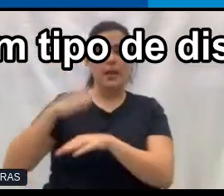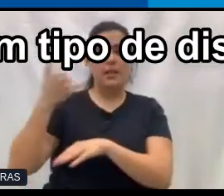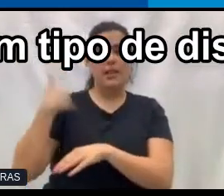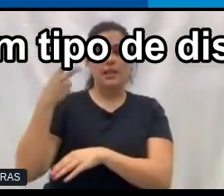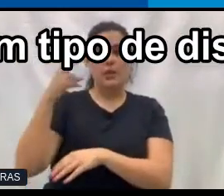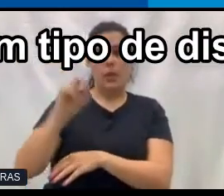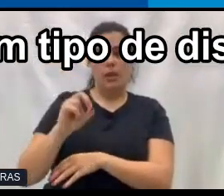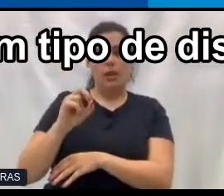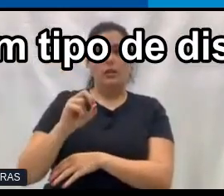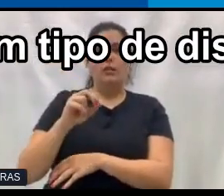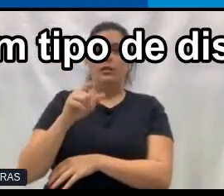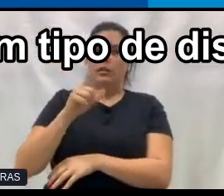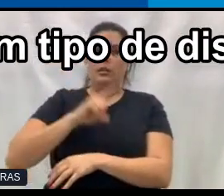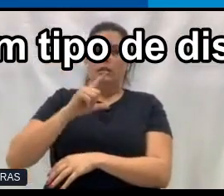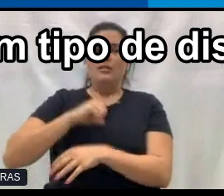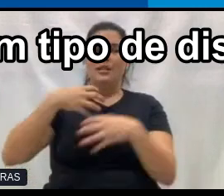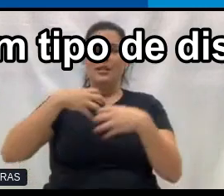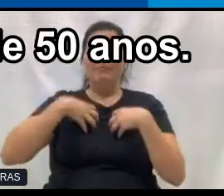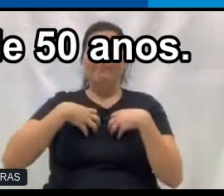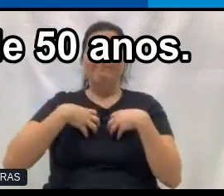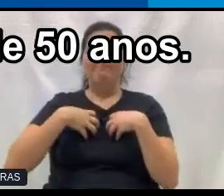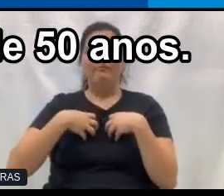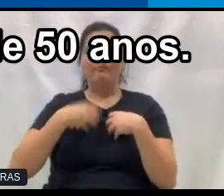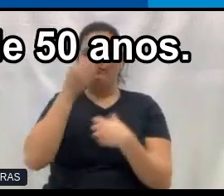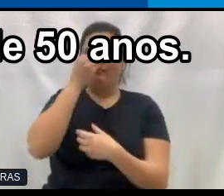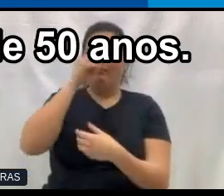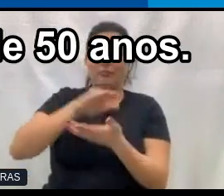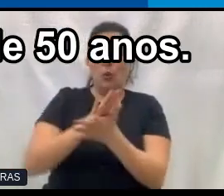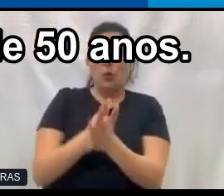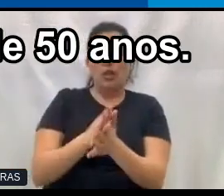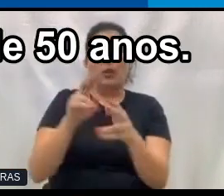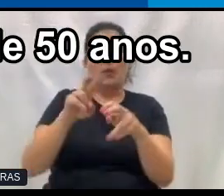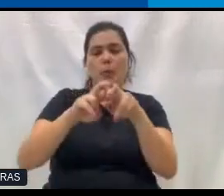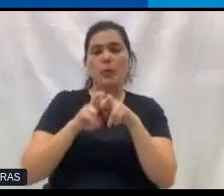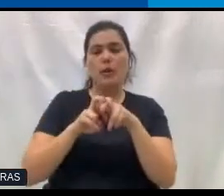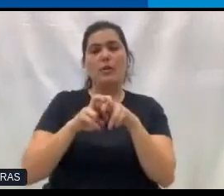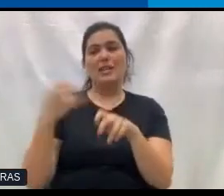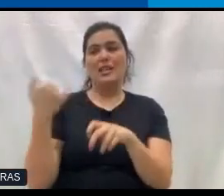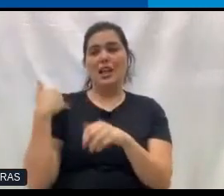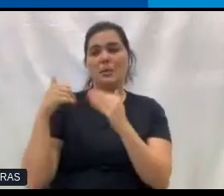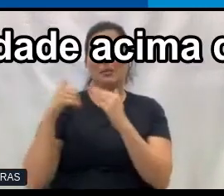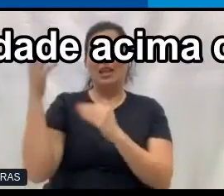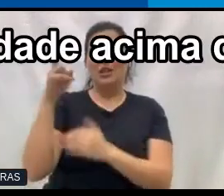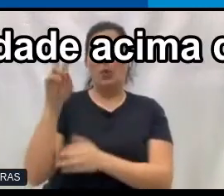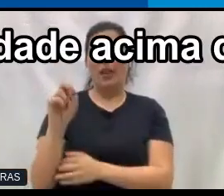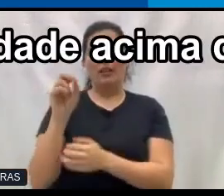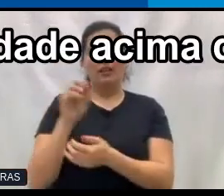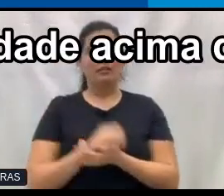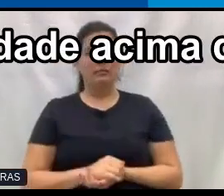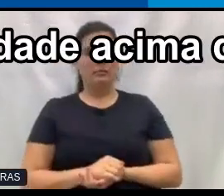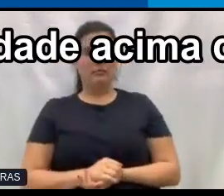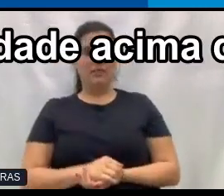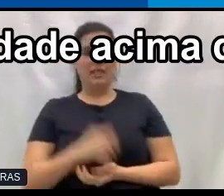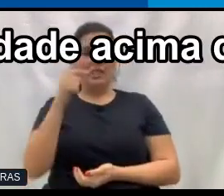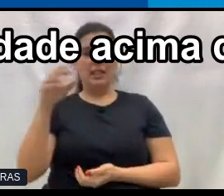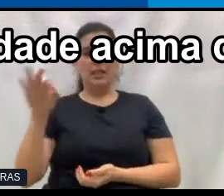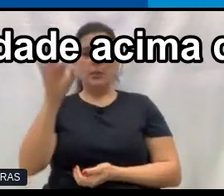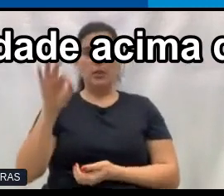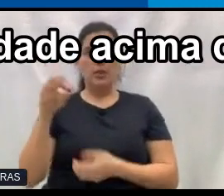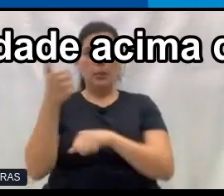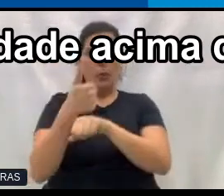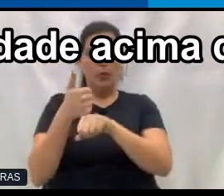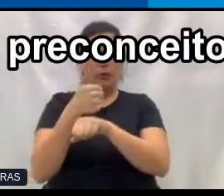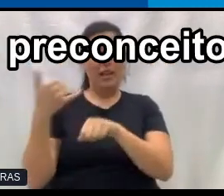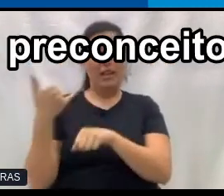anos já se sentiram vítimas de algum tipo de discriminação só por ter mais de 50 anos. 70% dos profissionais com